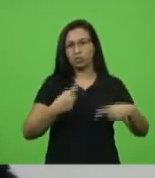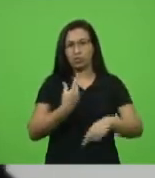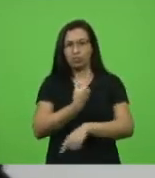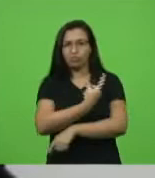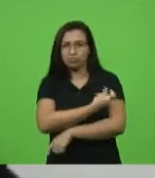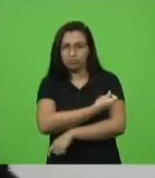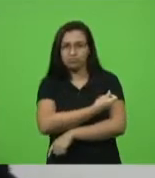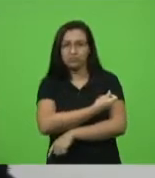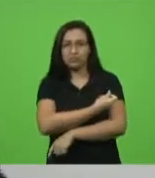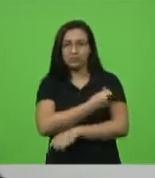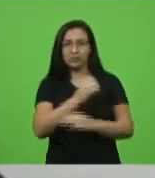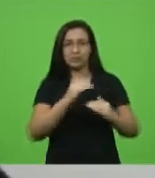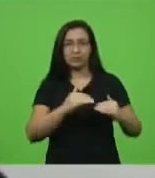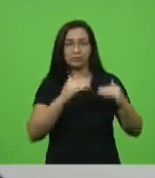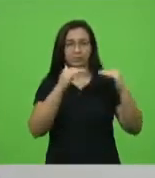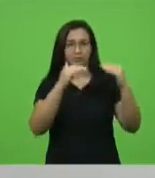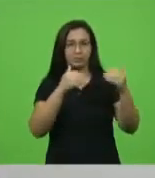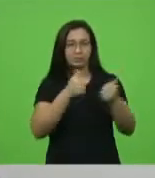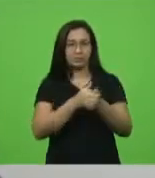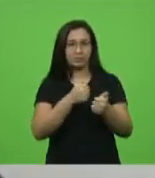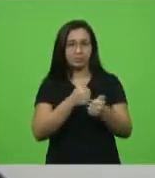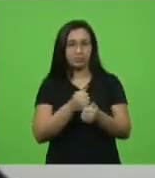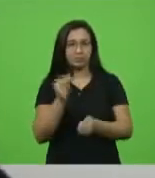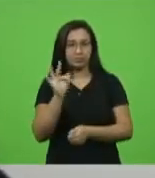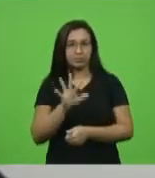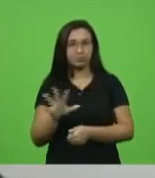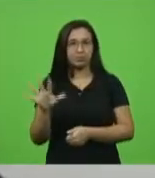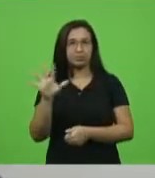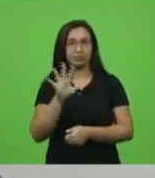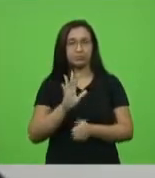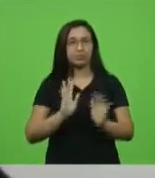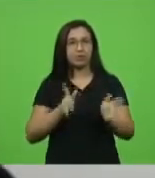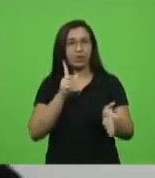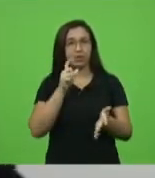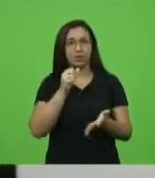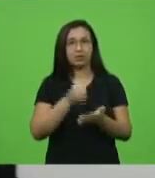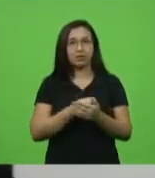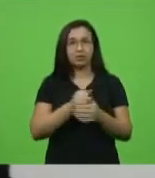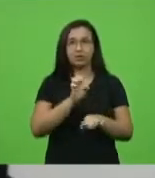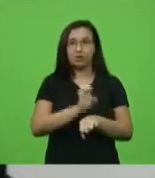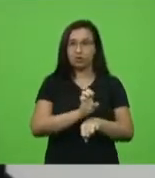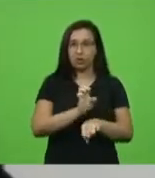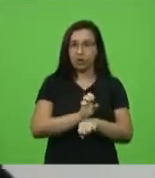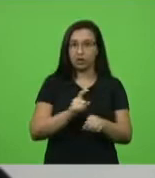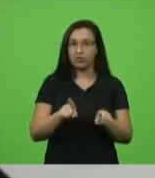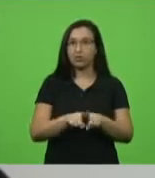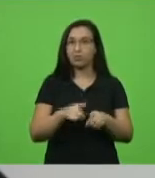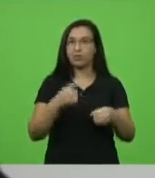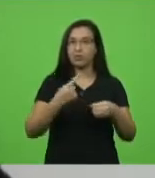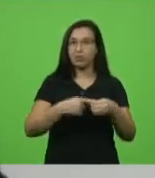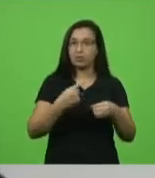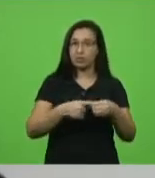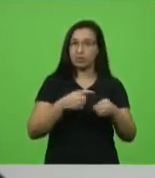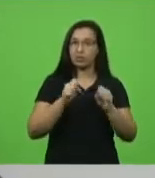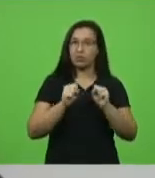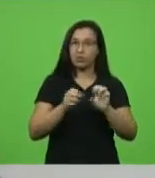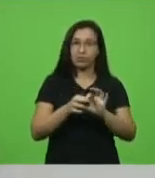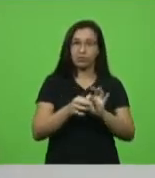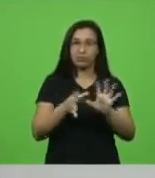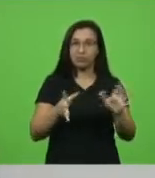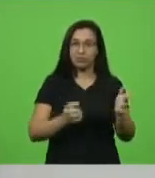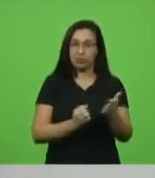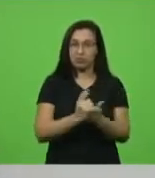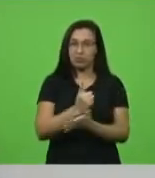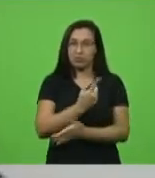Senhor presidente. O já decidiu que estados e municípios podem comprar vacina. Inclusive, hoje fizemos toda uma